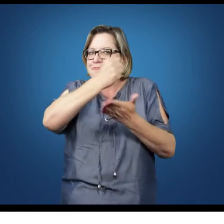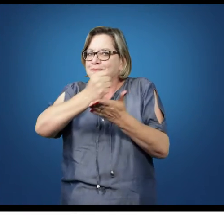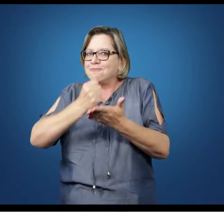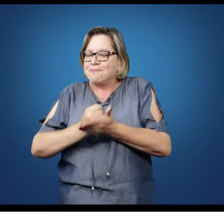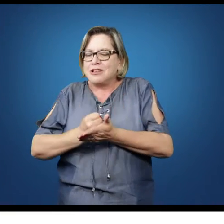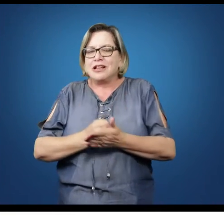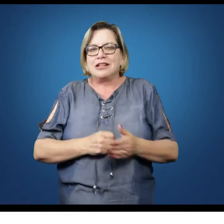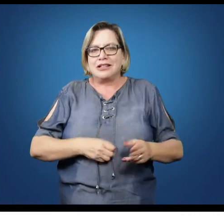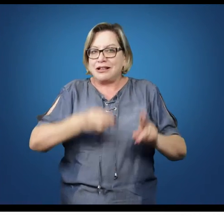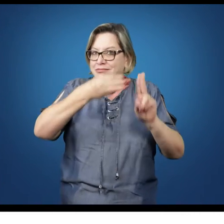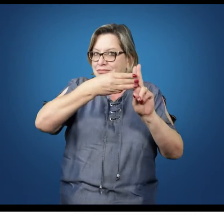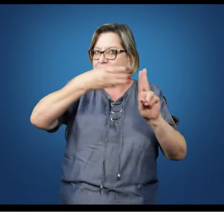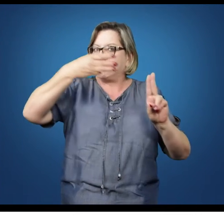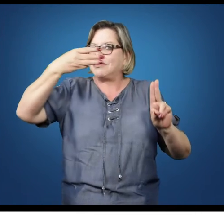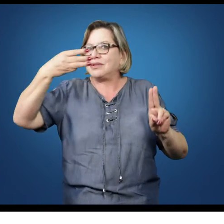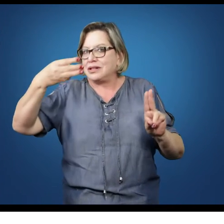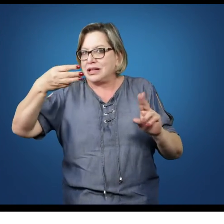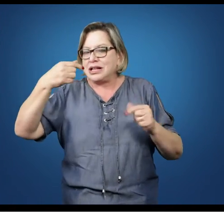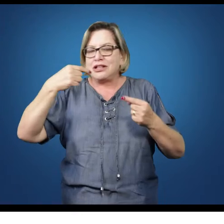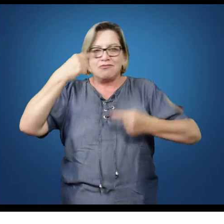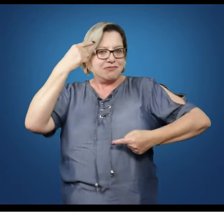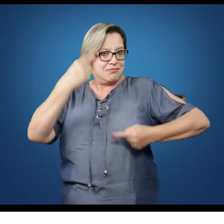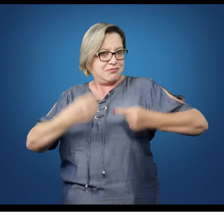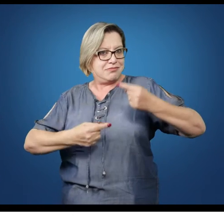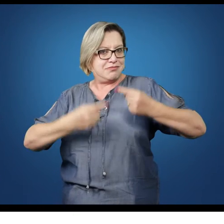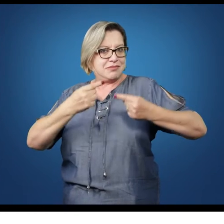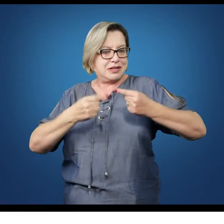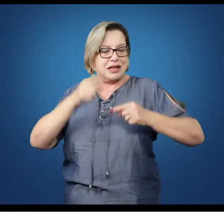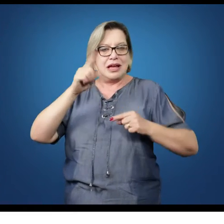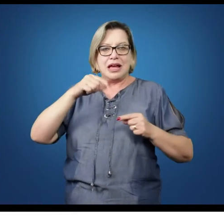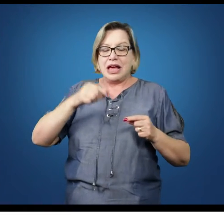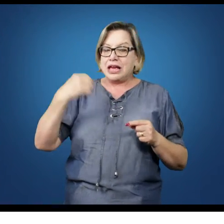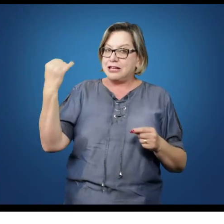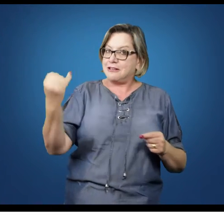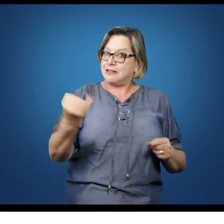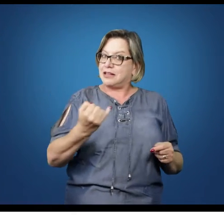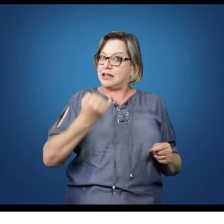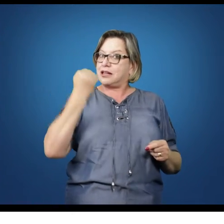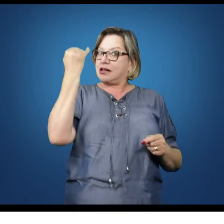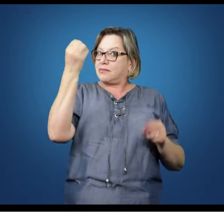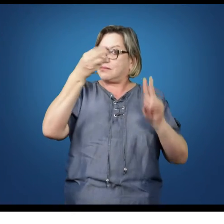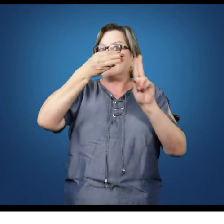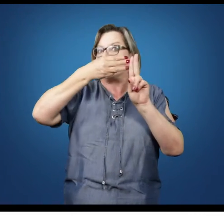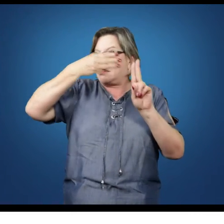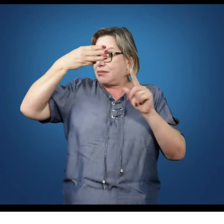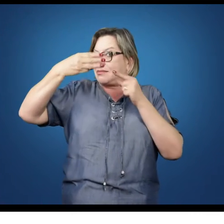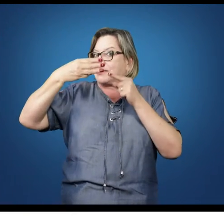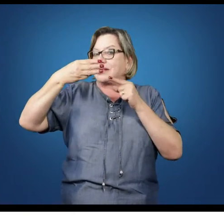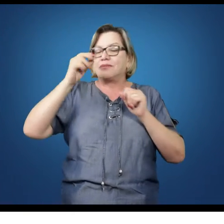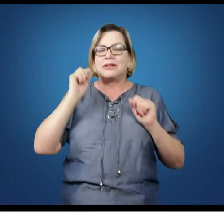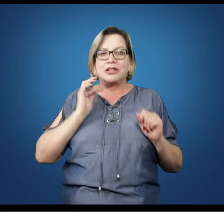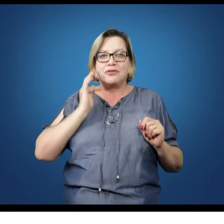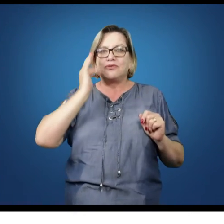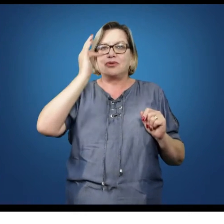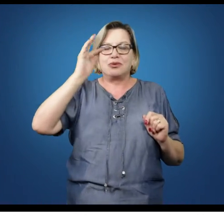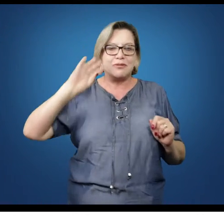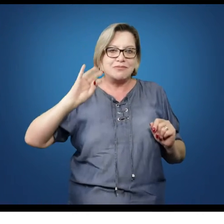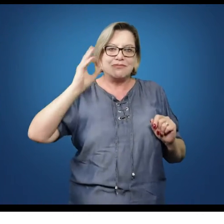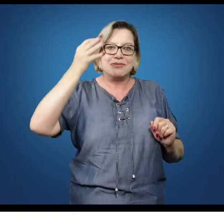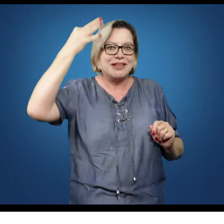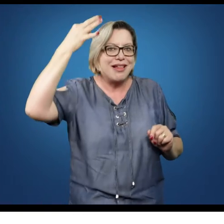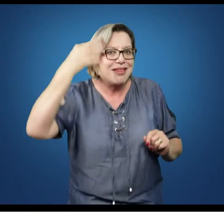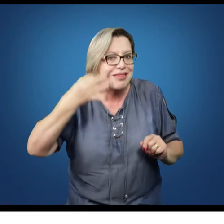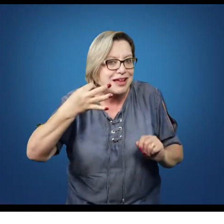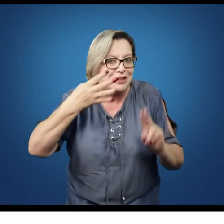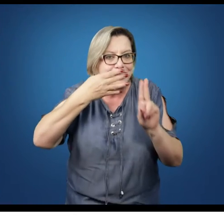nós temos a terceira unidade para discutir. Então, é uma unidade importantíssima para dar certo no que vai acontecer lá na quarta unidade.